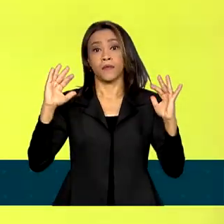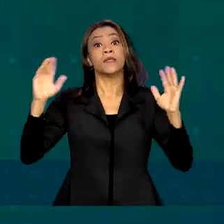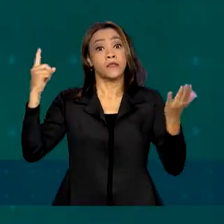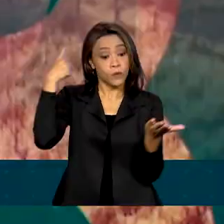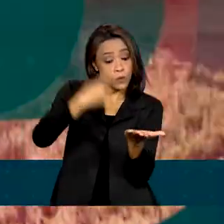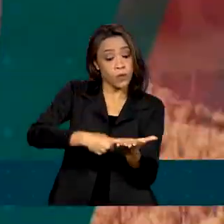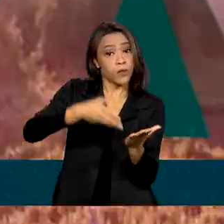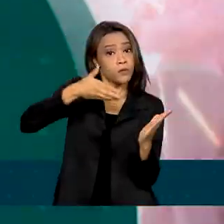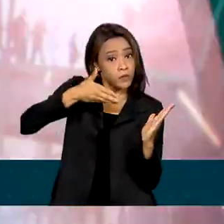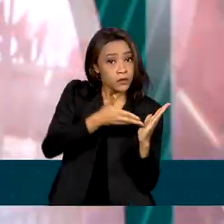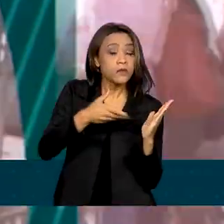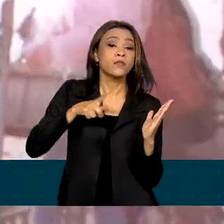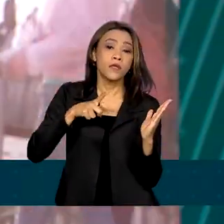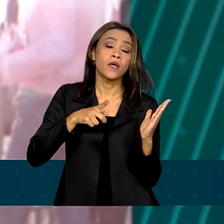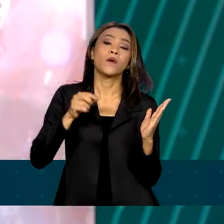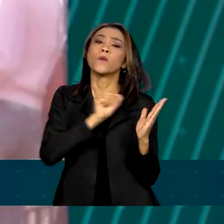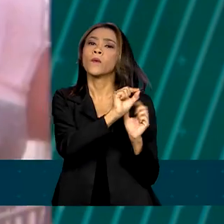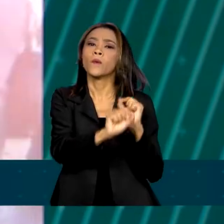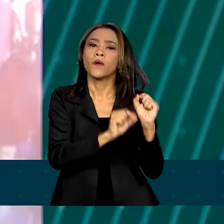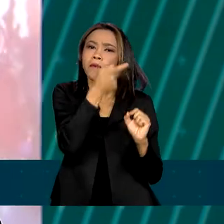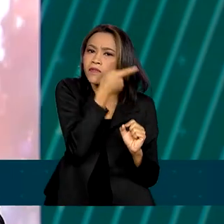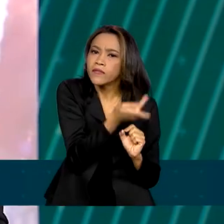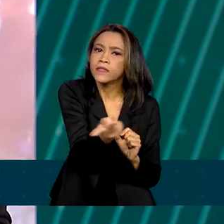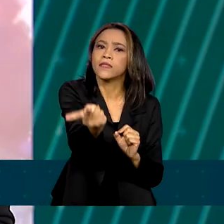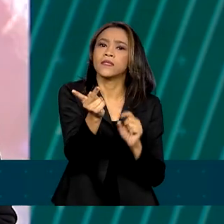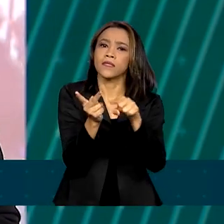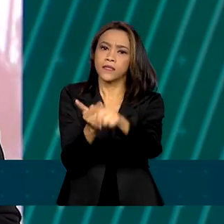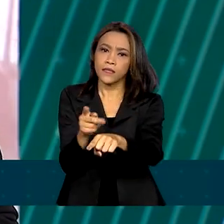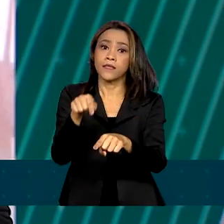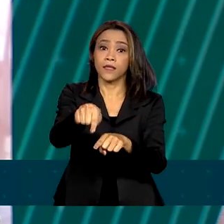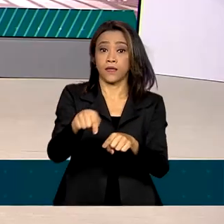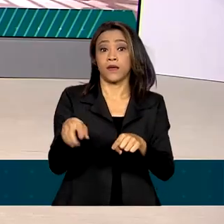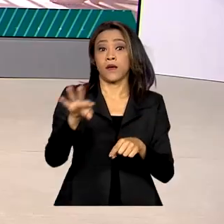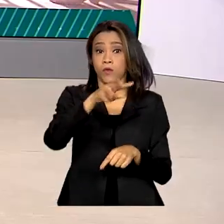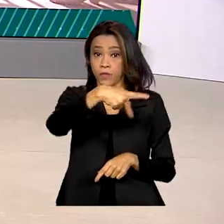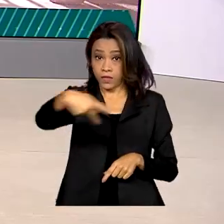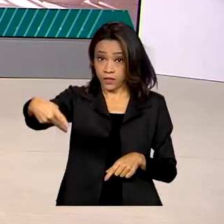está prevista uma visita ao ex-presidente uruguaio, Pepe Mujica.